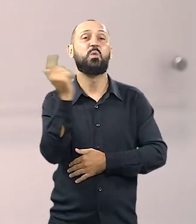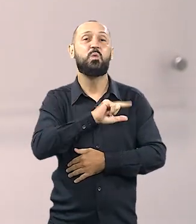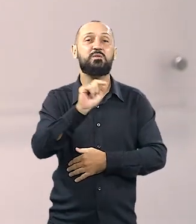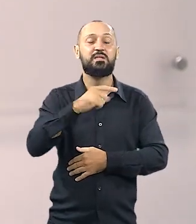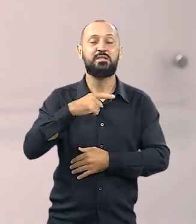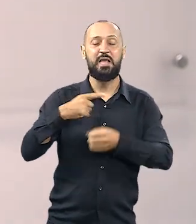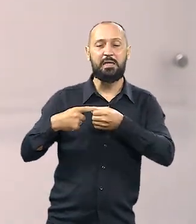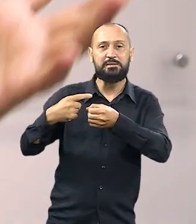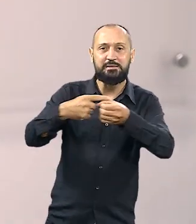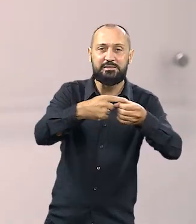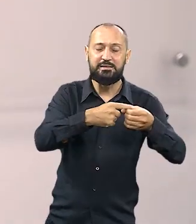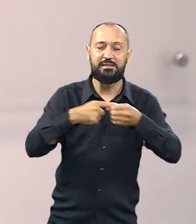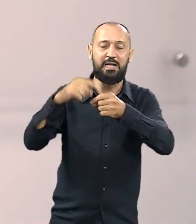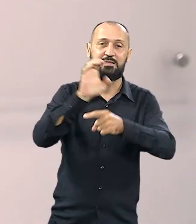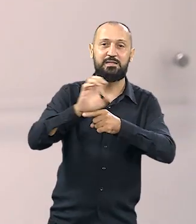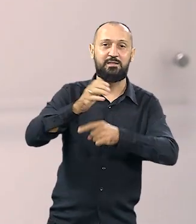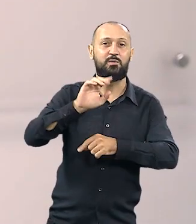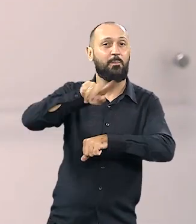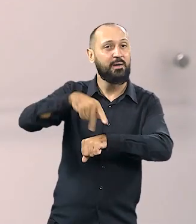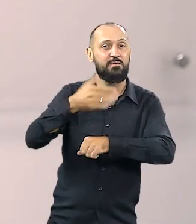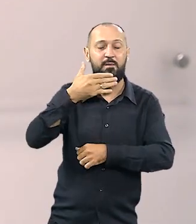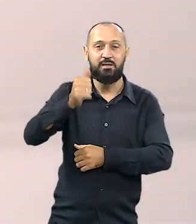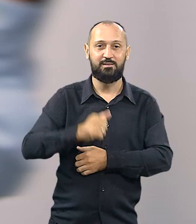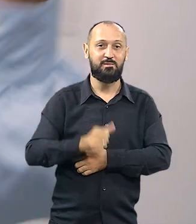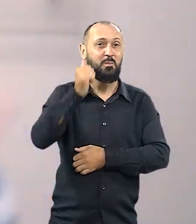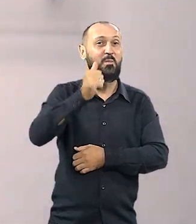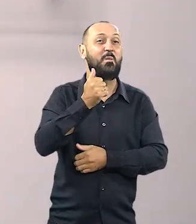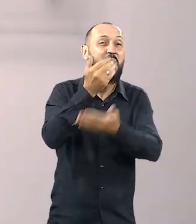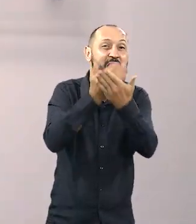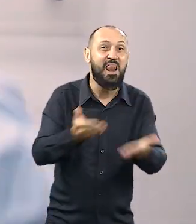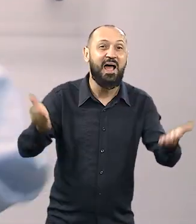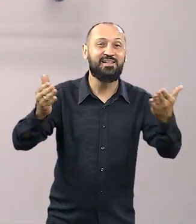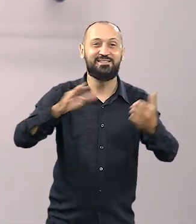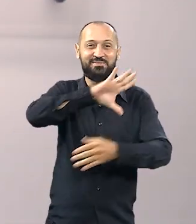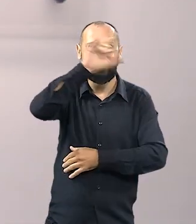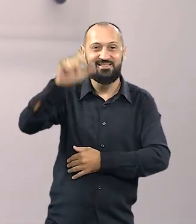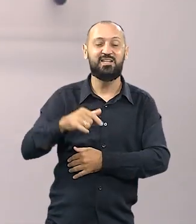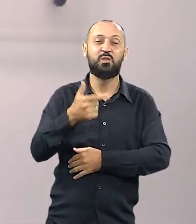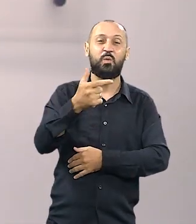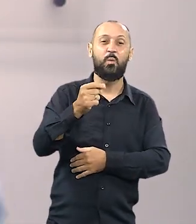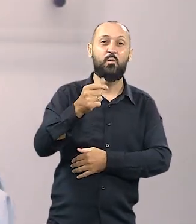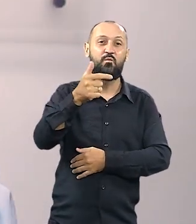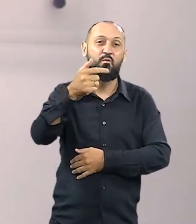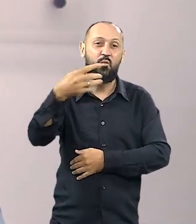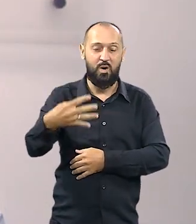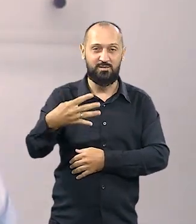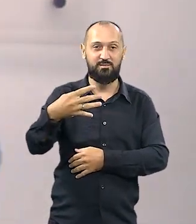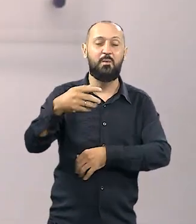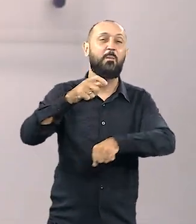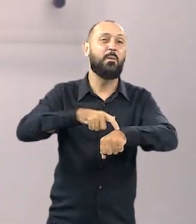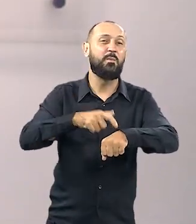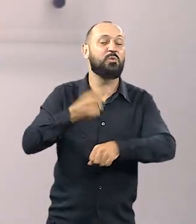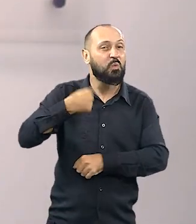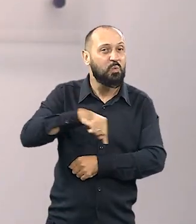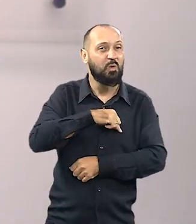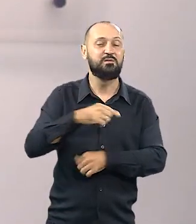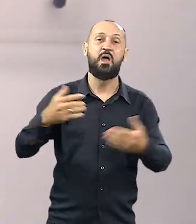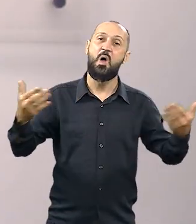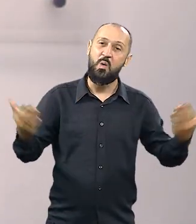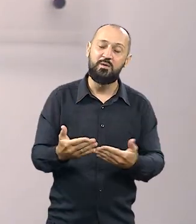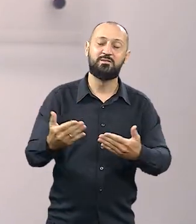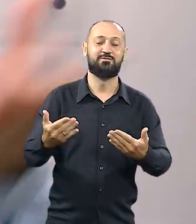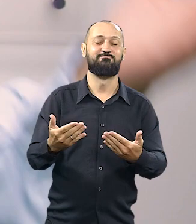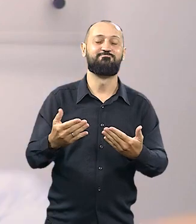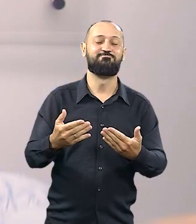para a gente ter cidades, estado e um país melhor. Mulherada do Mato Grosso do Sul, 2024 é o nosso momento.